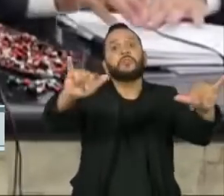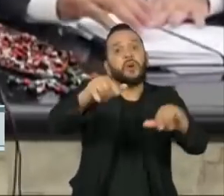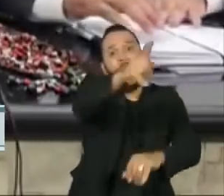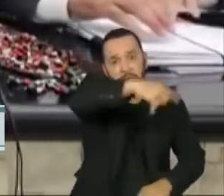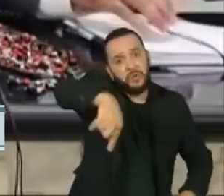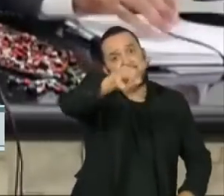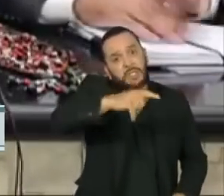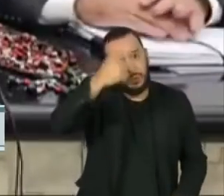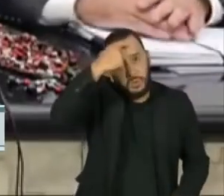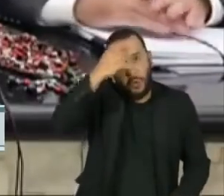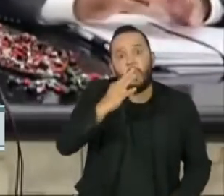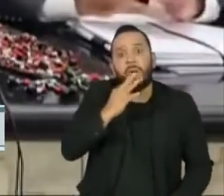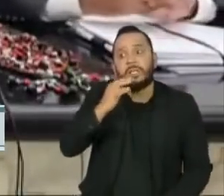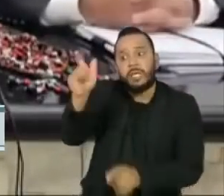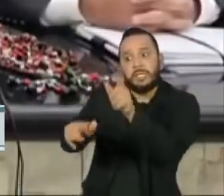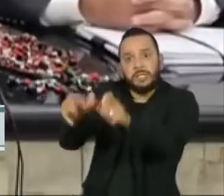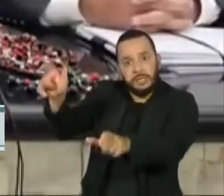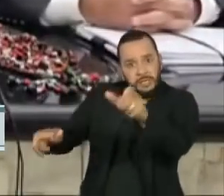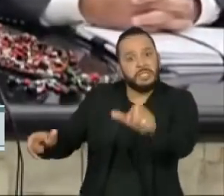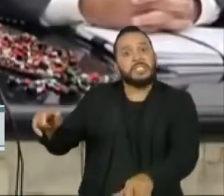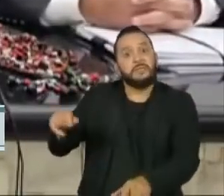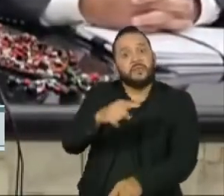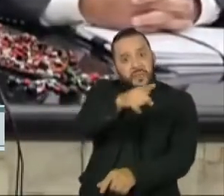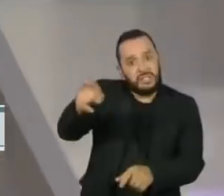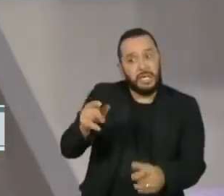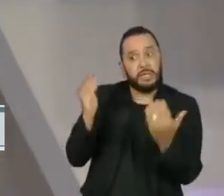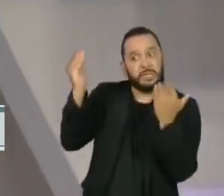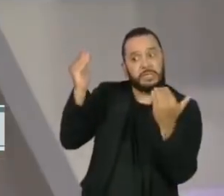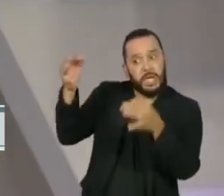e obviamente fome o seu juízo.